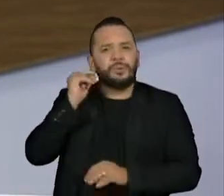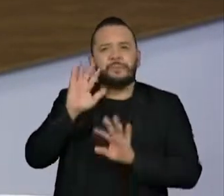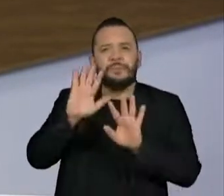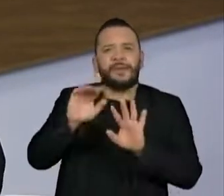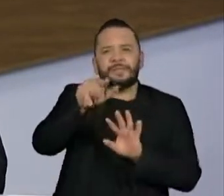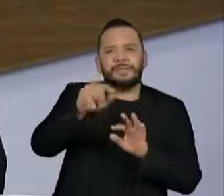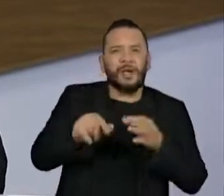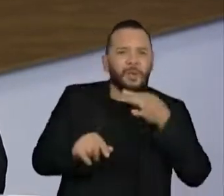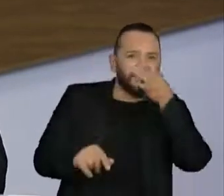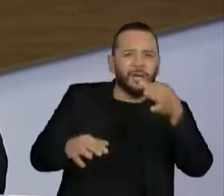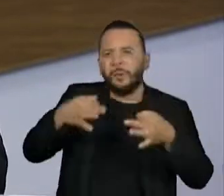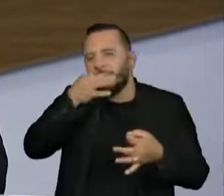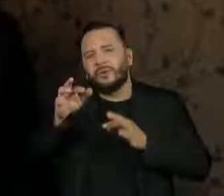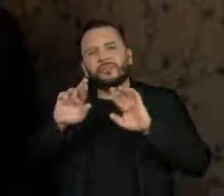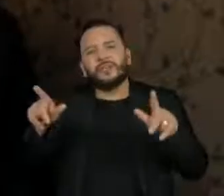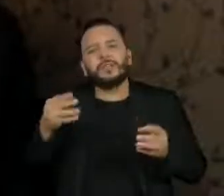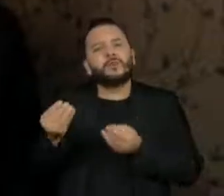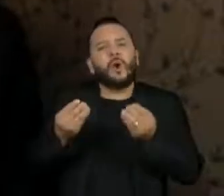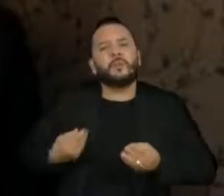também essa convivência?